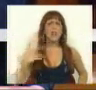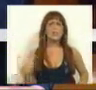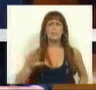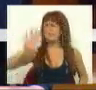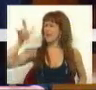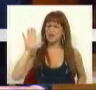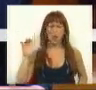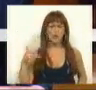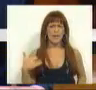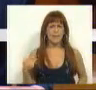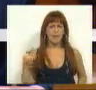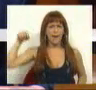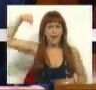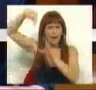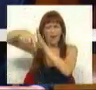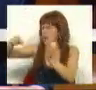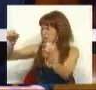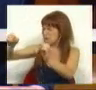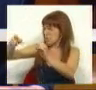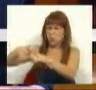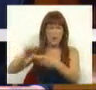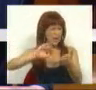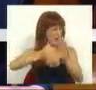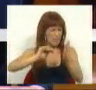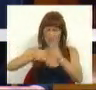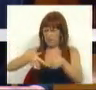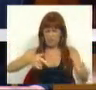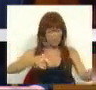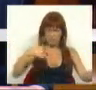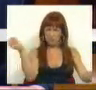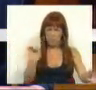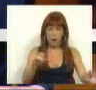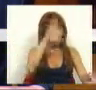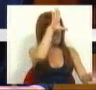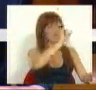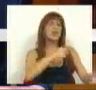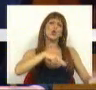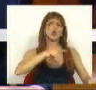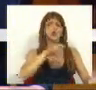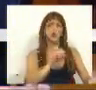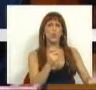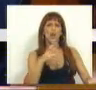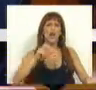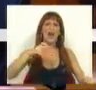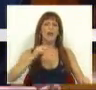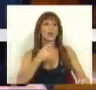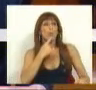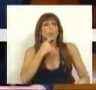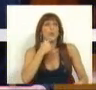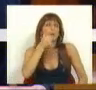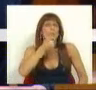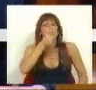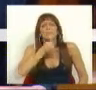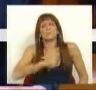nenhum país da OCDE, nenhum, tem estes exames nacionais que o Ministro Nuno Crato, na sua imensa